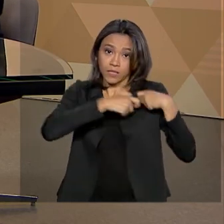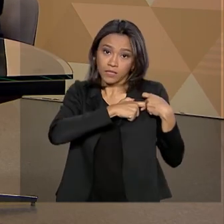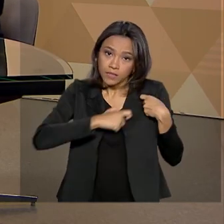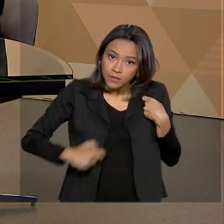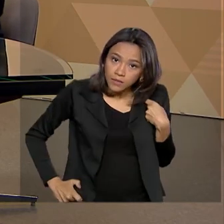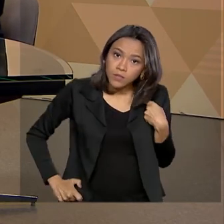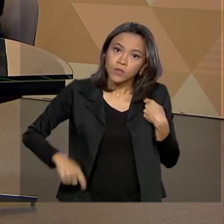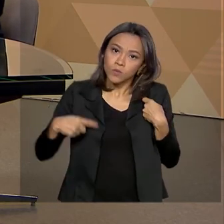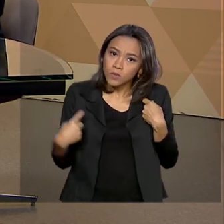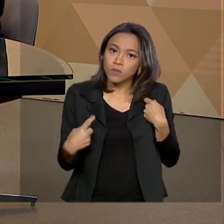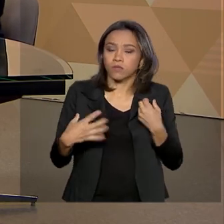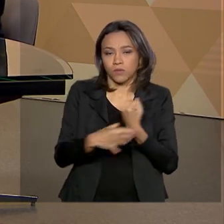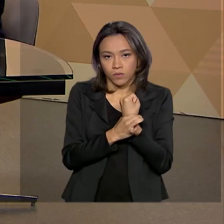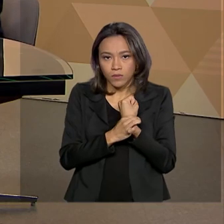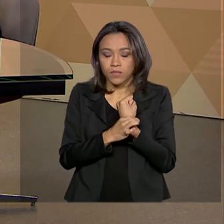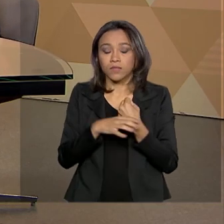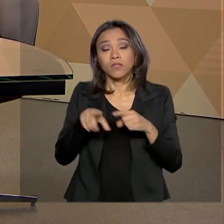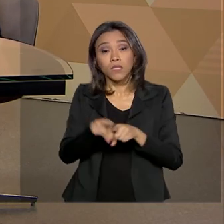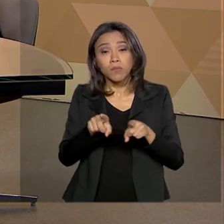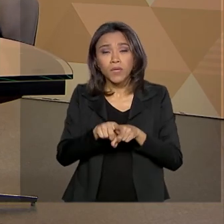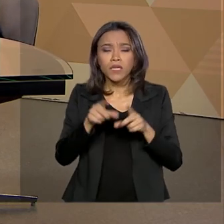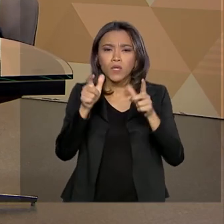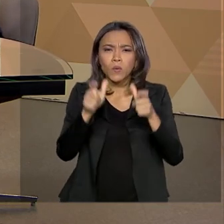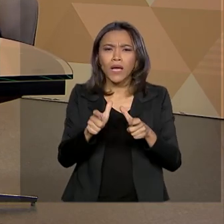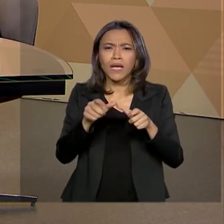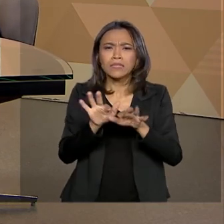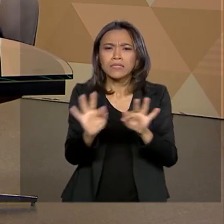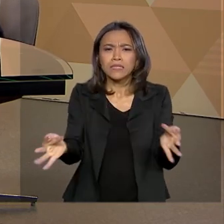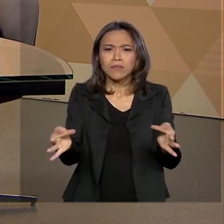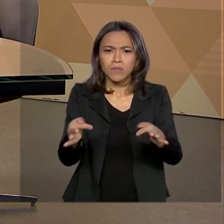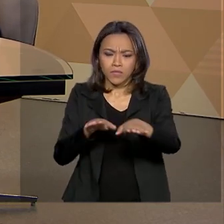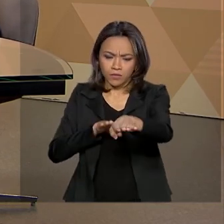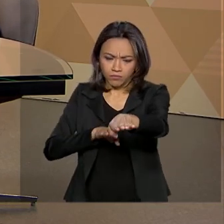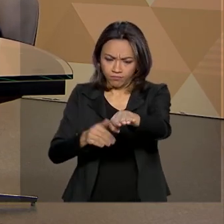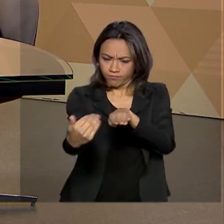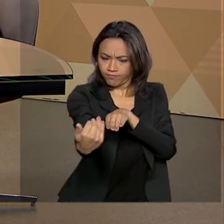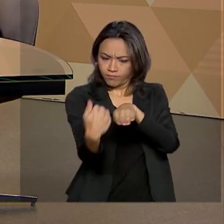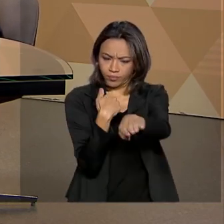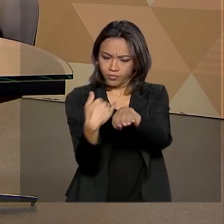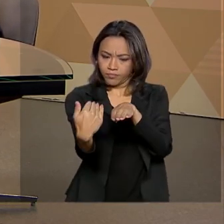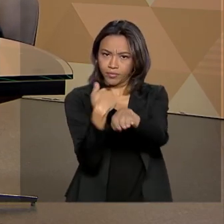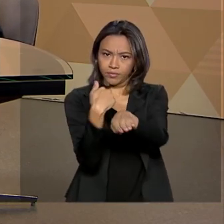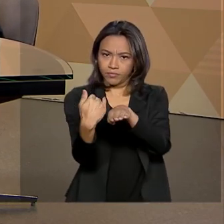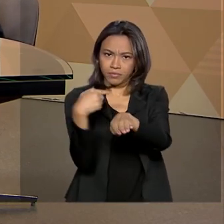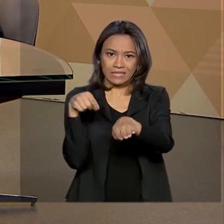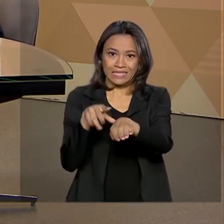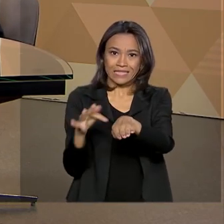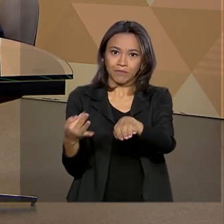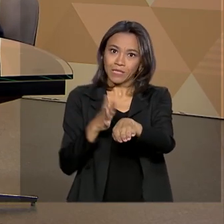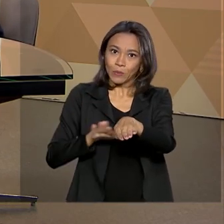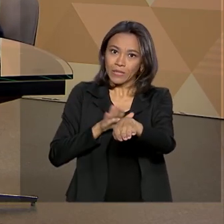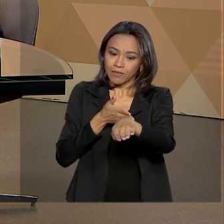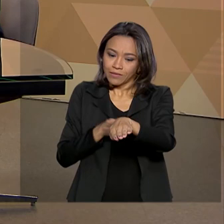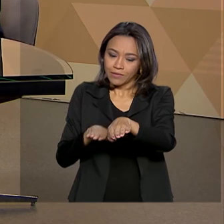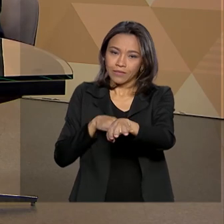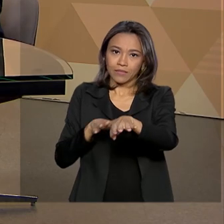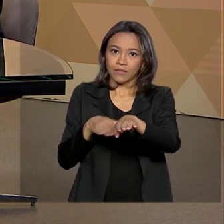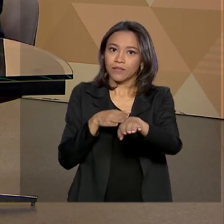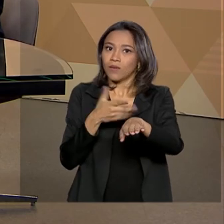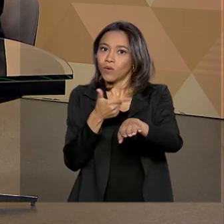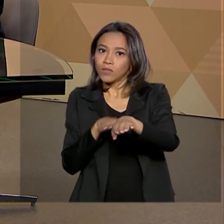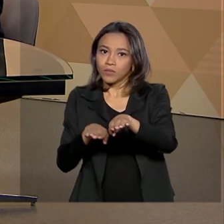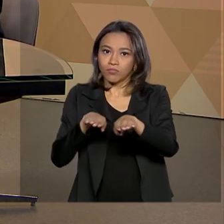E nós, nos trechos que têm pistas simples, prioritariamente nos trechos de pistas simples, a questão da ultrapassagem. Este